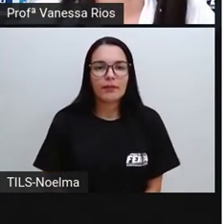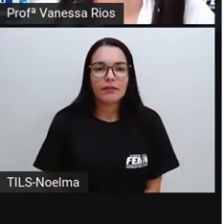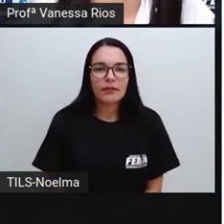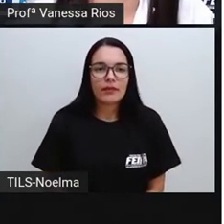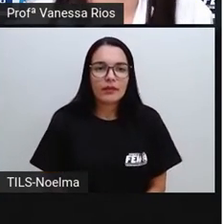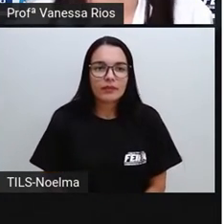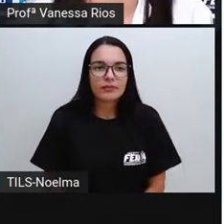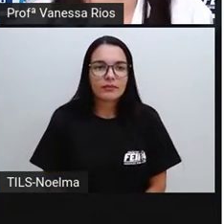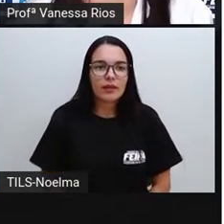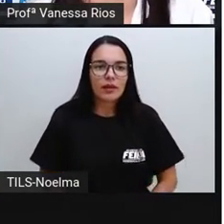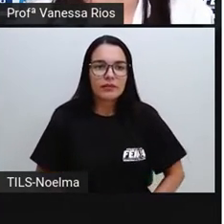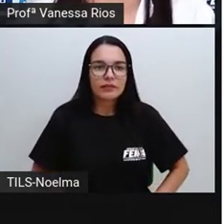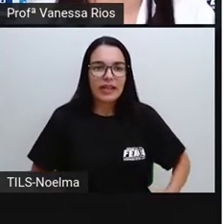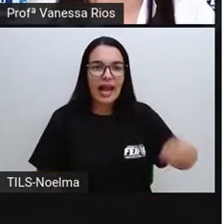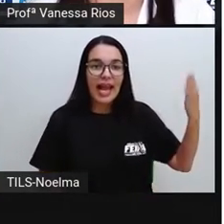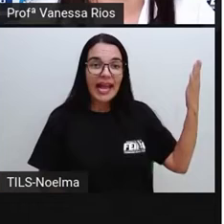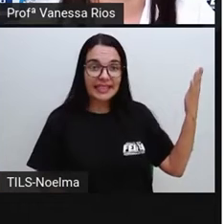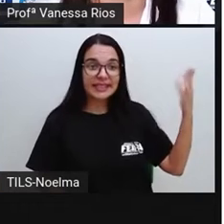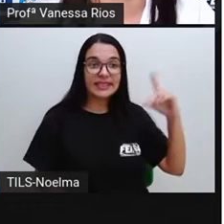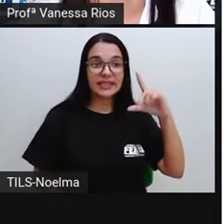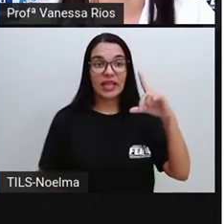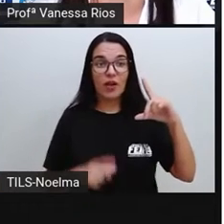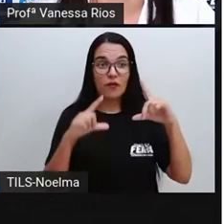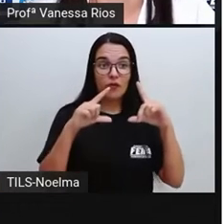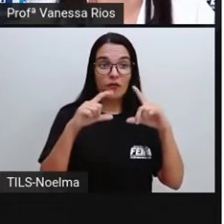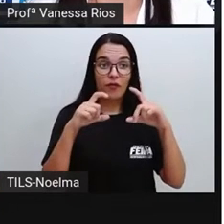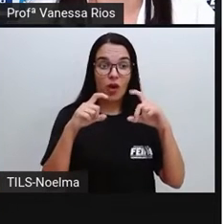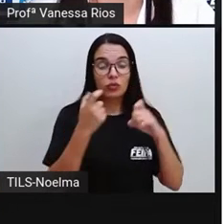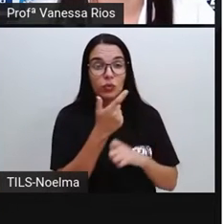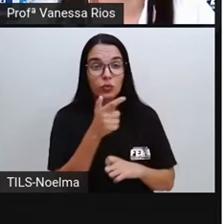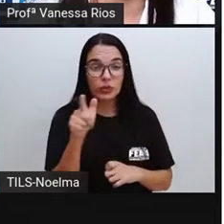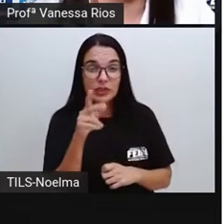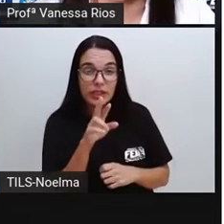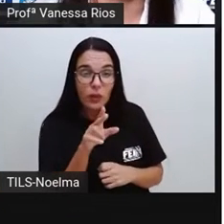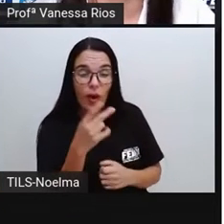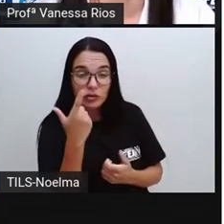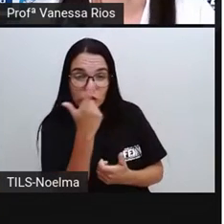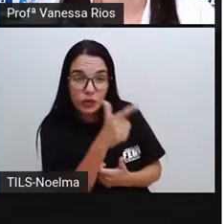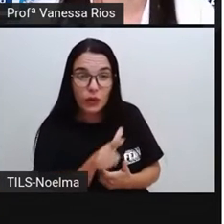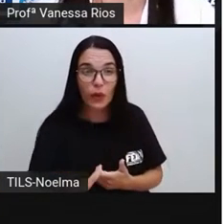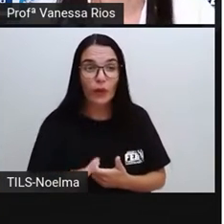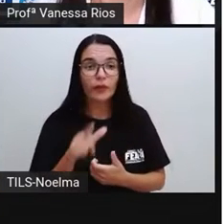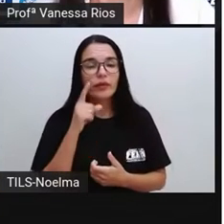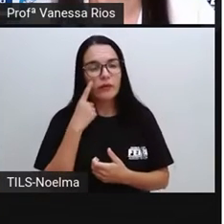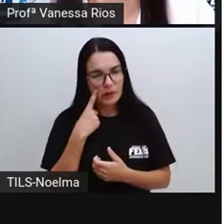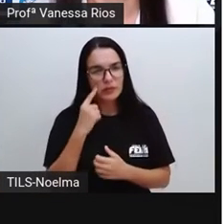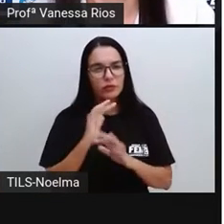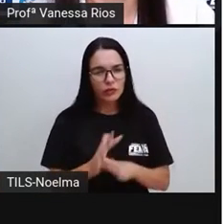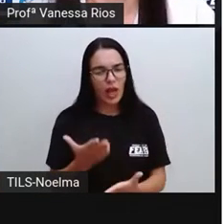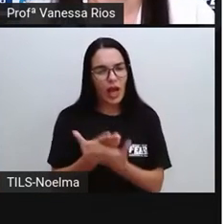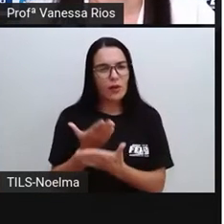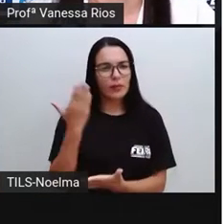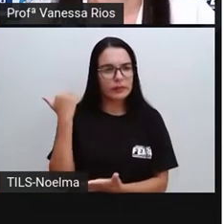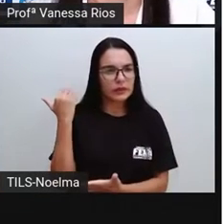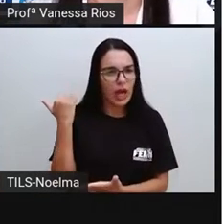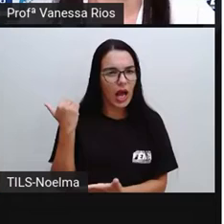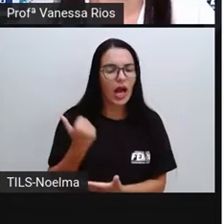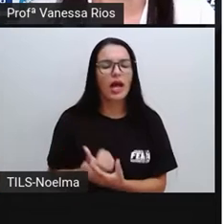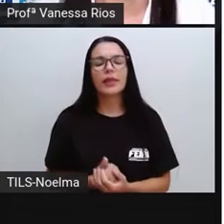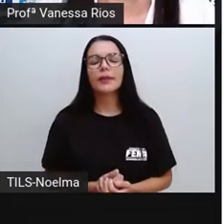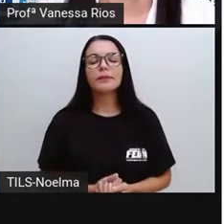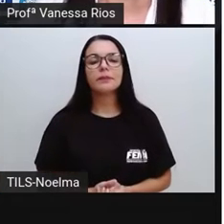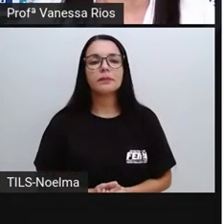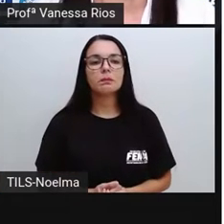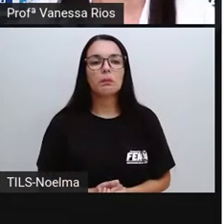E aí a Prorretuma, essa análise, a análise dessa imagem, que a gente já observou na aula